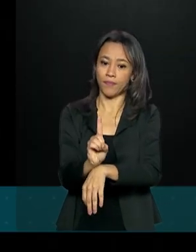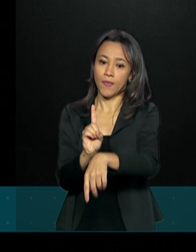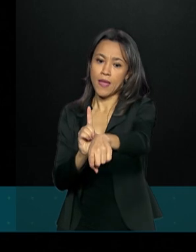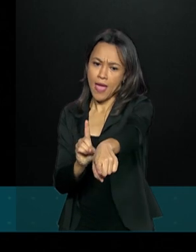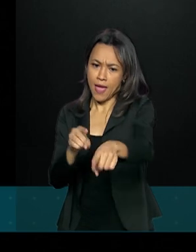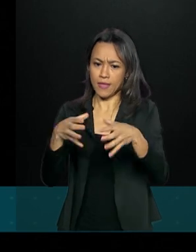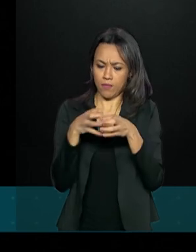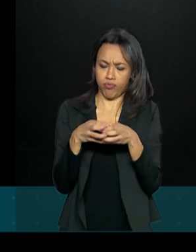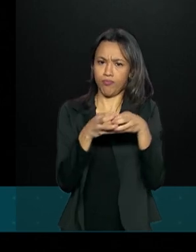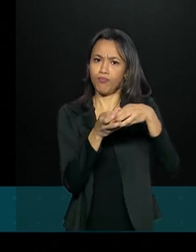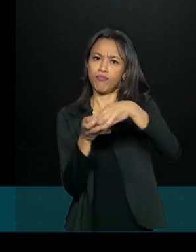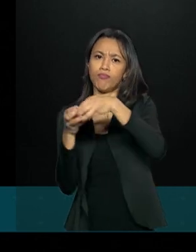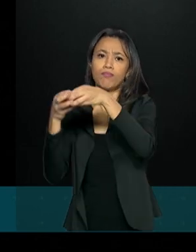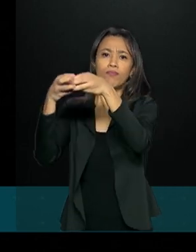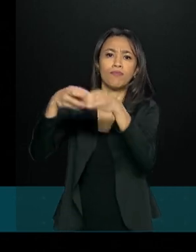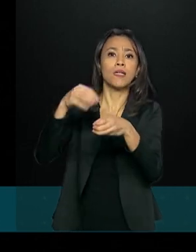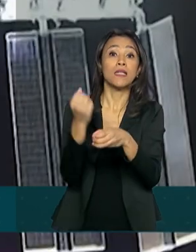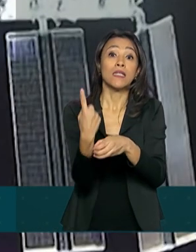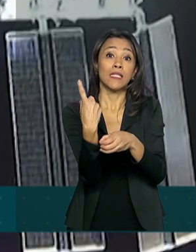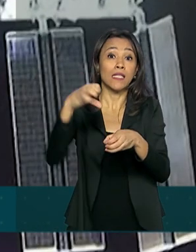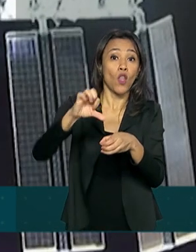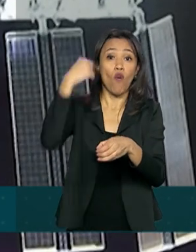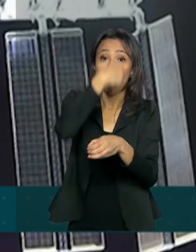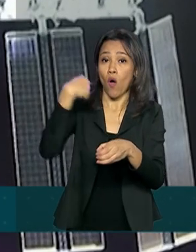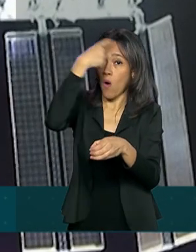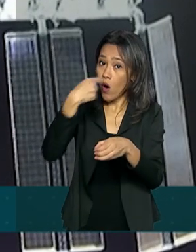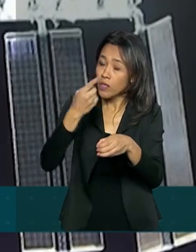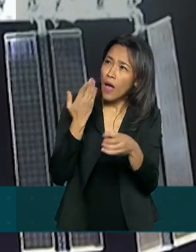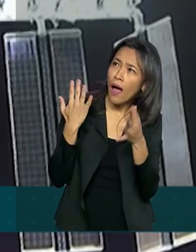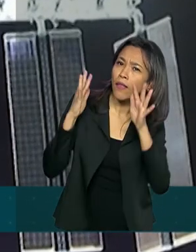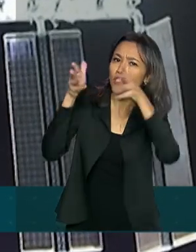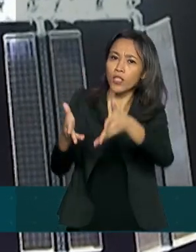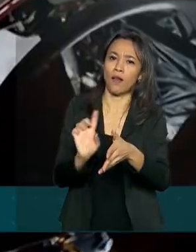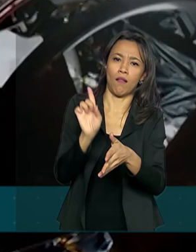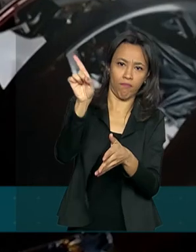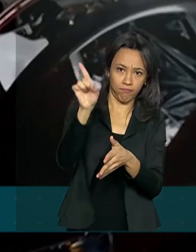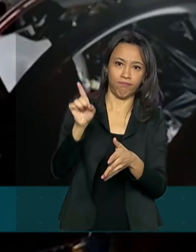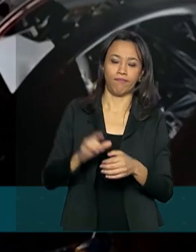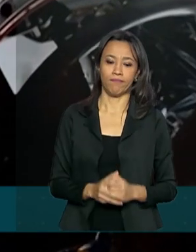cápsula seguiu por cerca de 19 horas até a Estação Espacial Internacional.